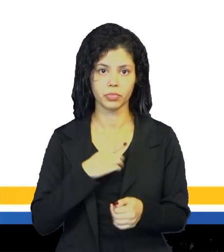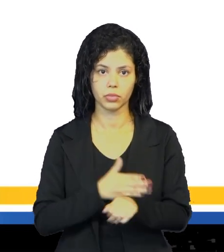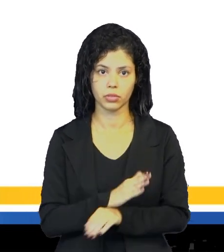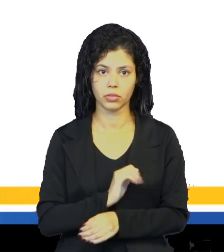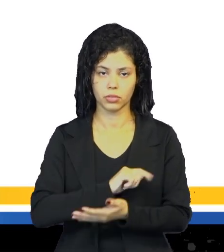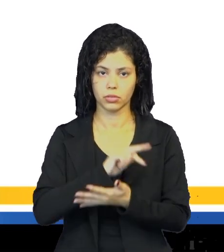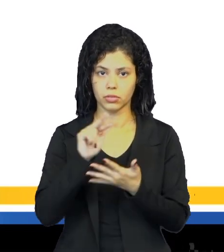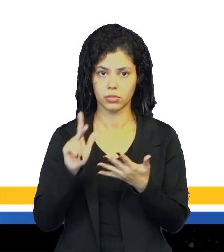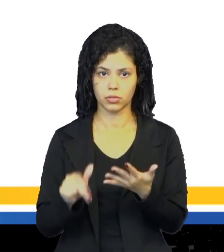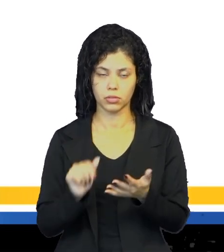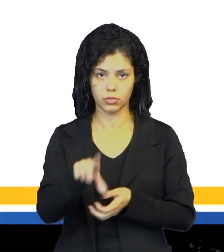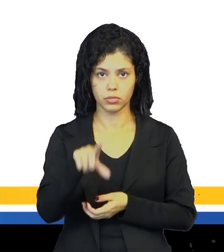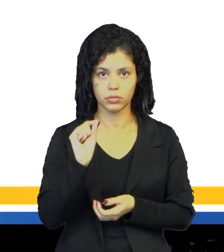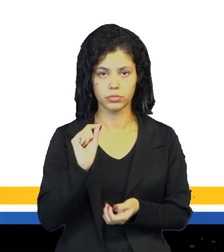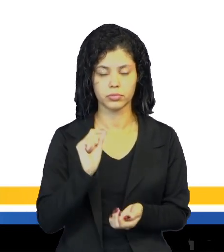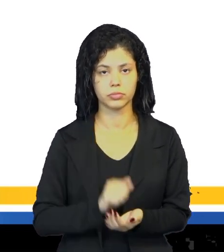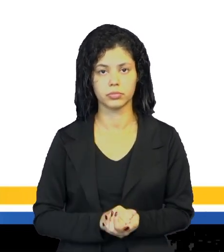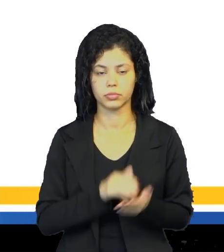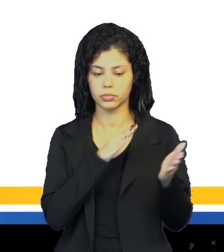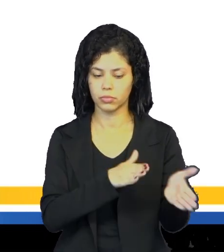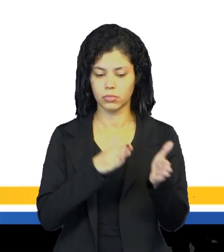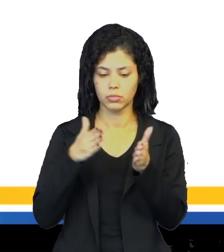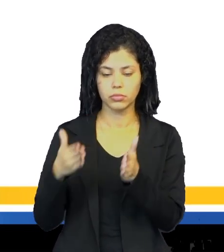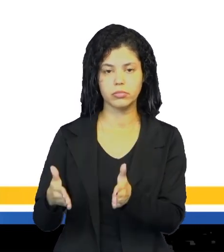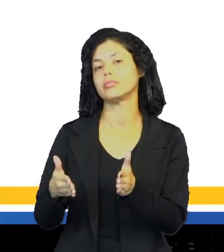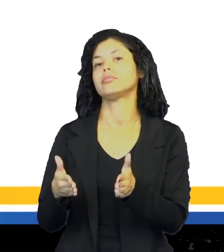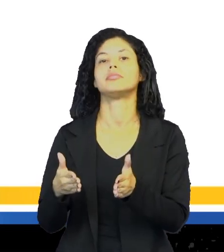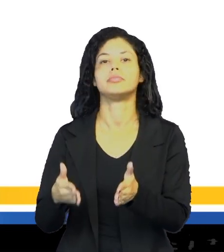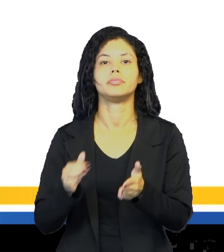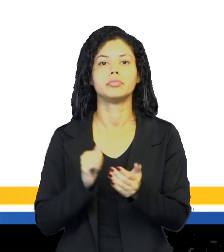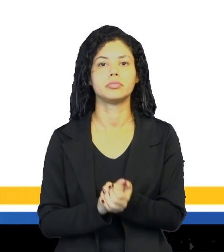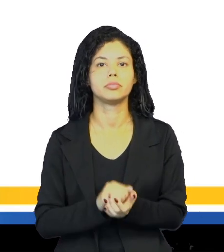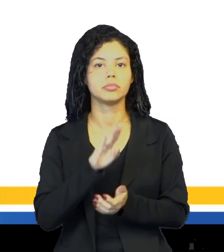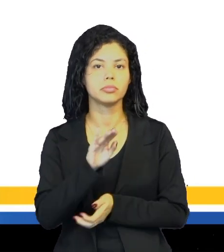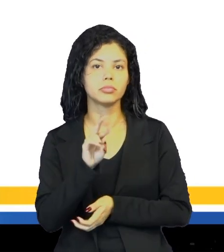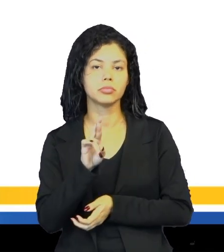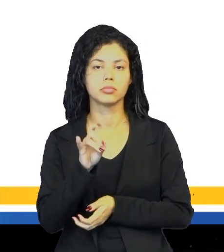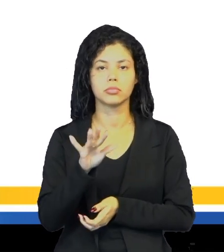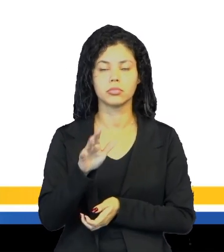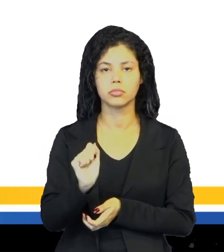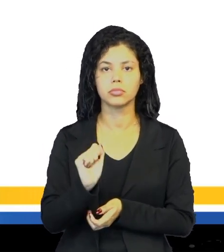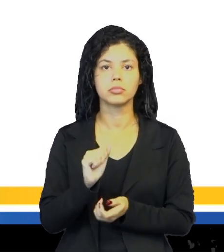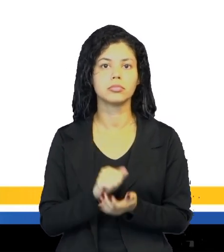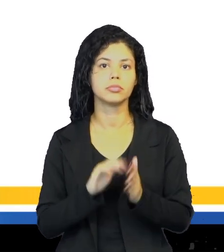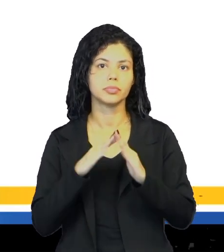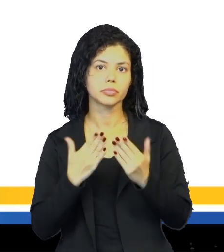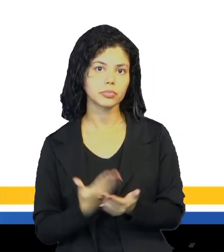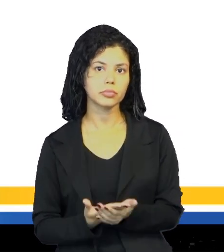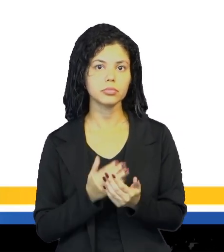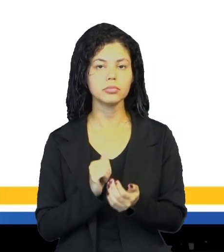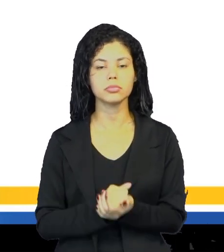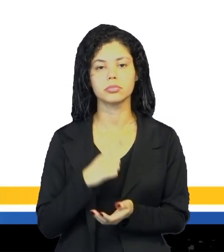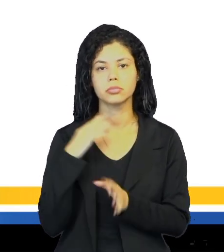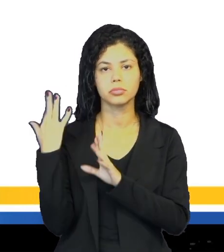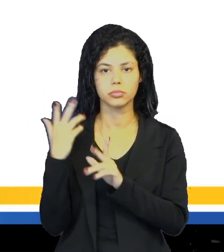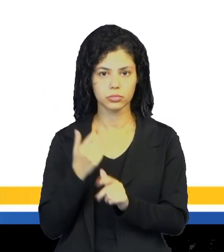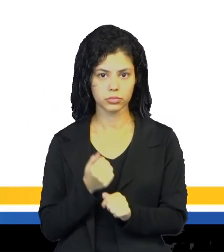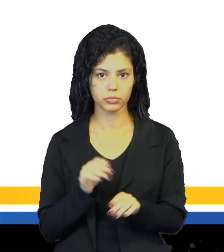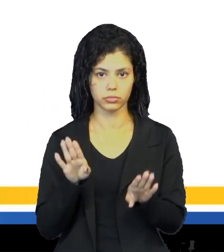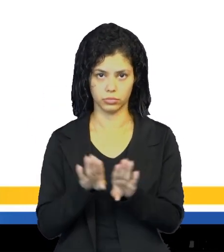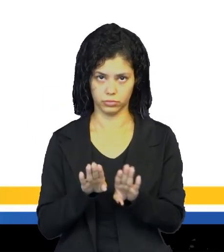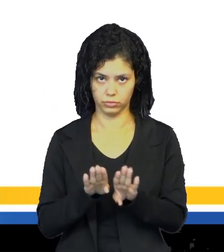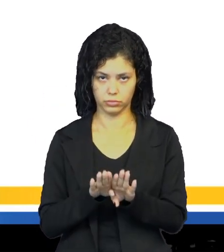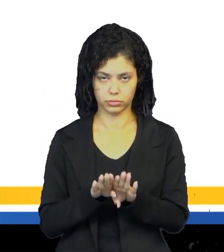maioria das decisões. Também a parte, tudo que é inerente à parte burocrática da escola. Que é tratado, né.